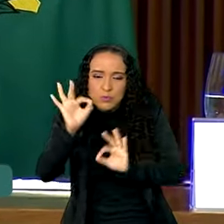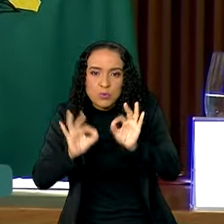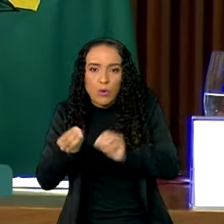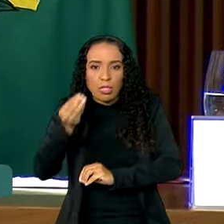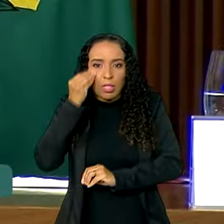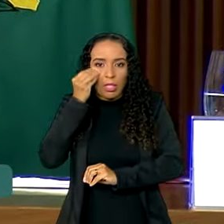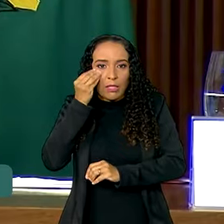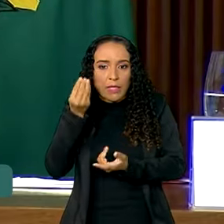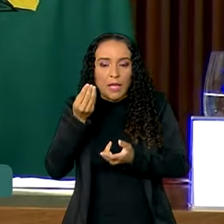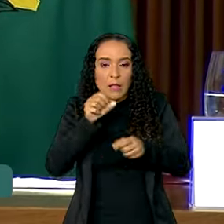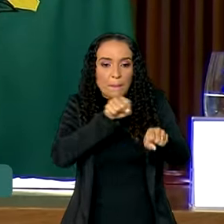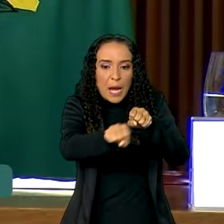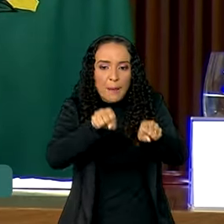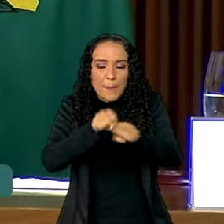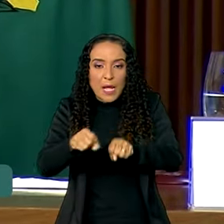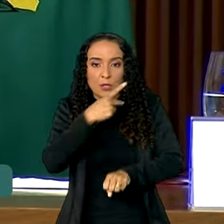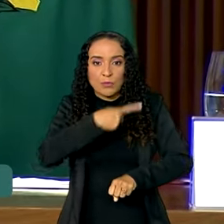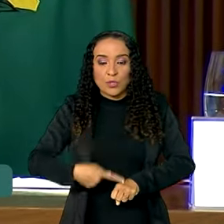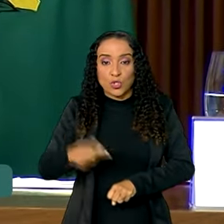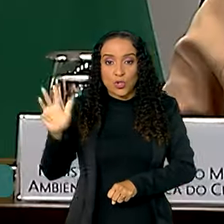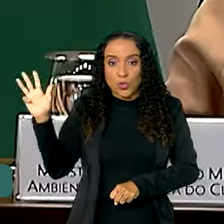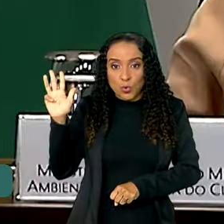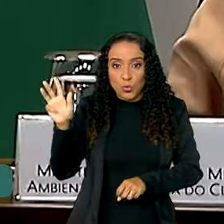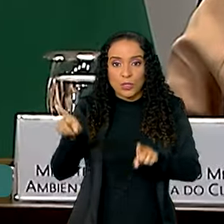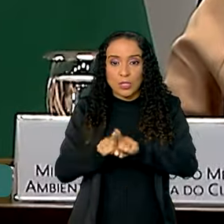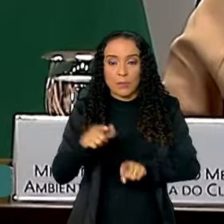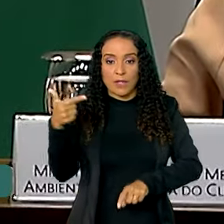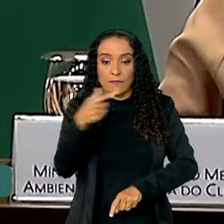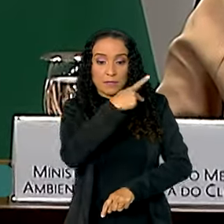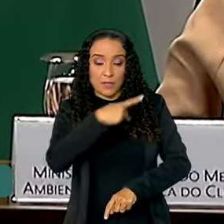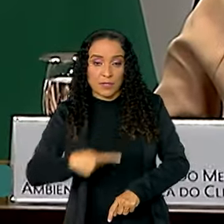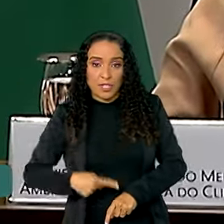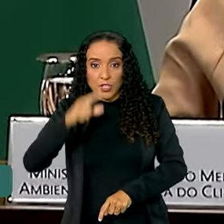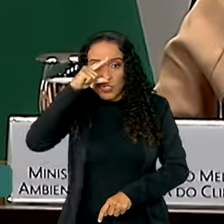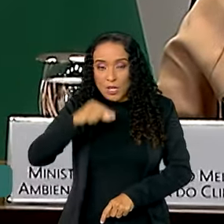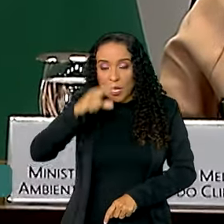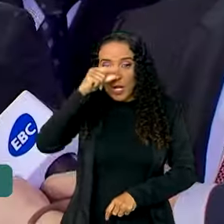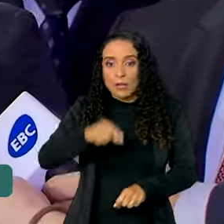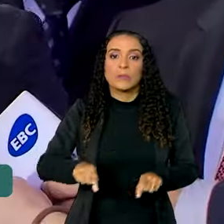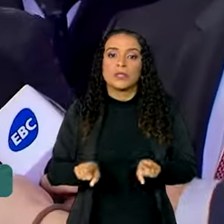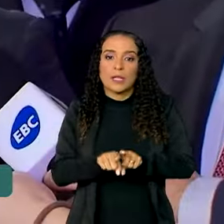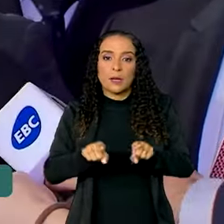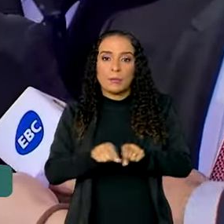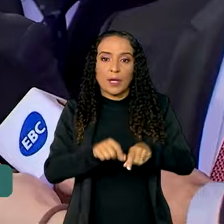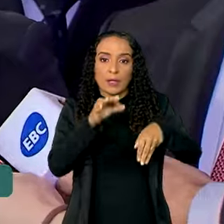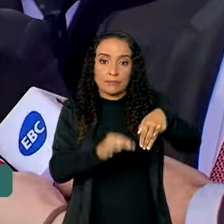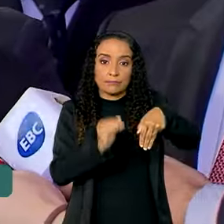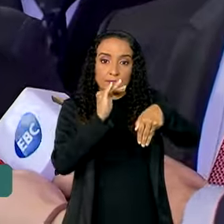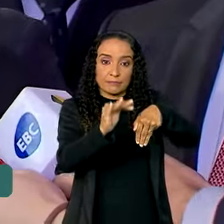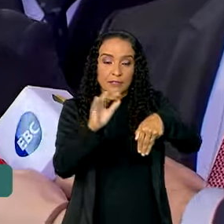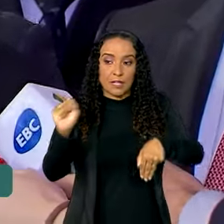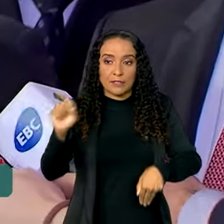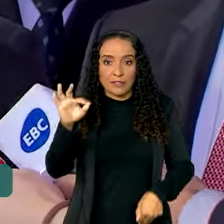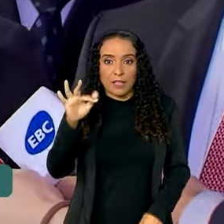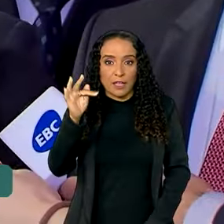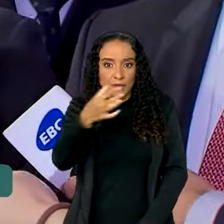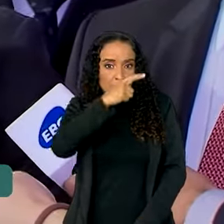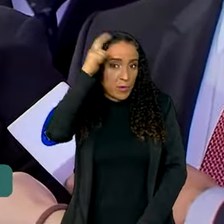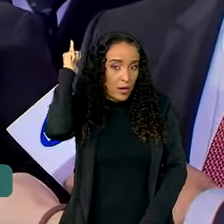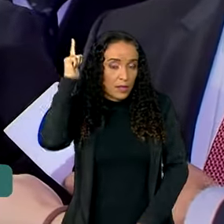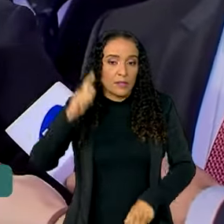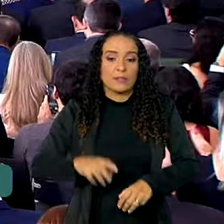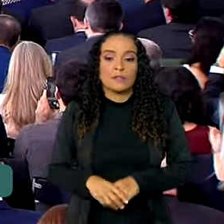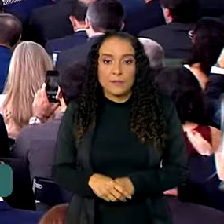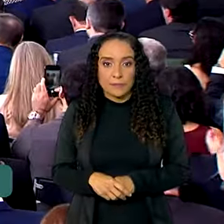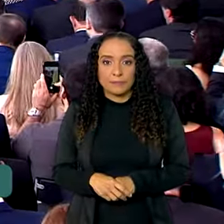tentativas de assassinatos do presidente Lula, do vice-presidente Geraldo Alckmin e do ministro do STF, Alexandre de